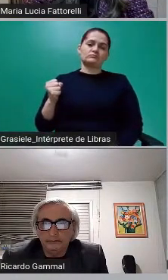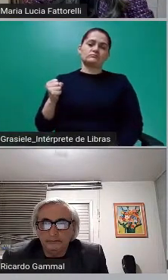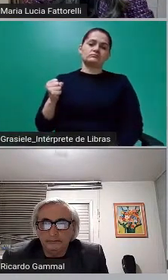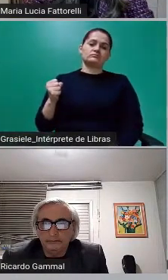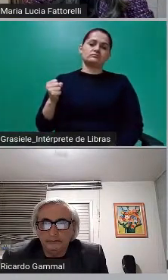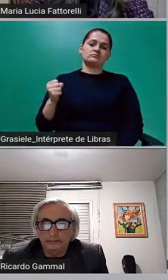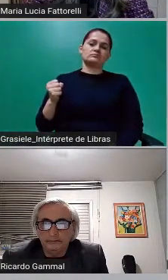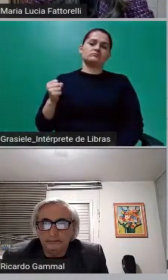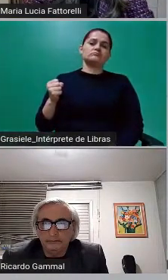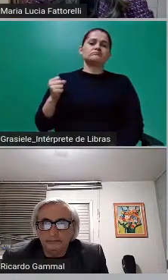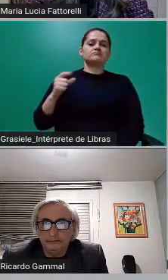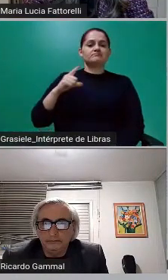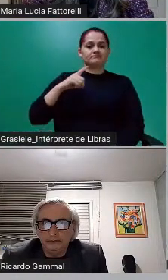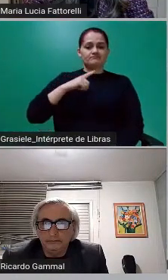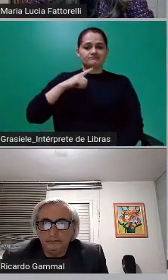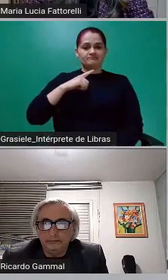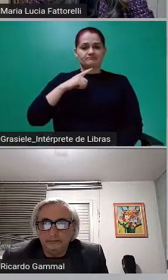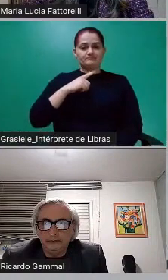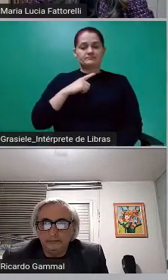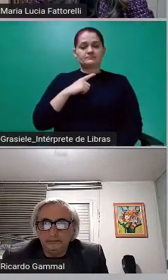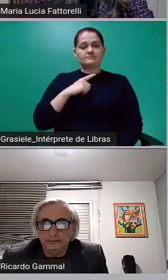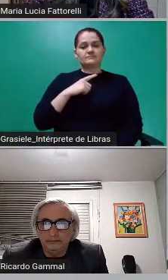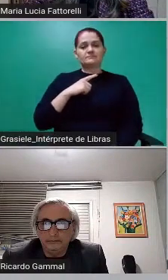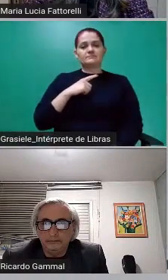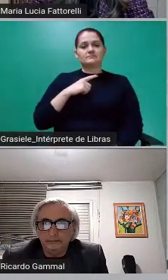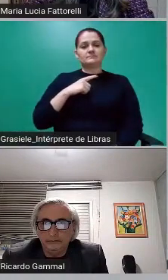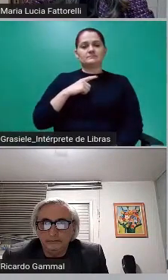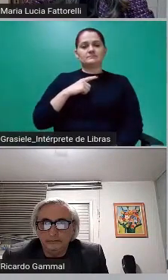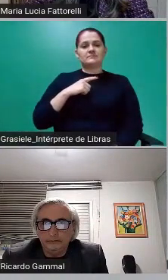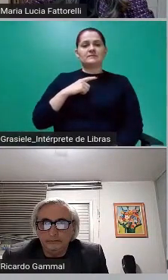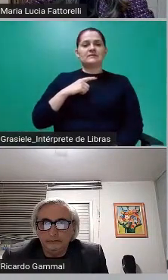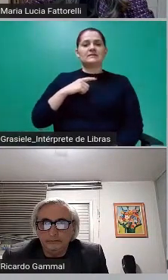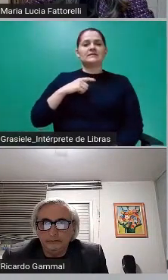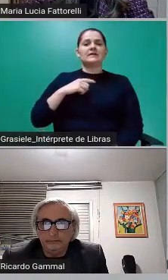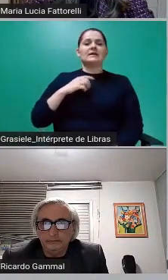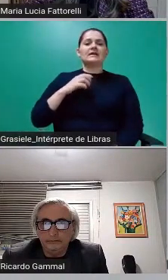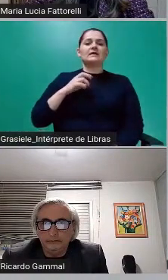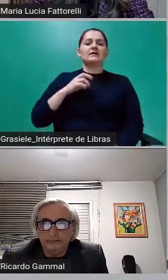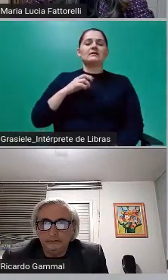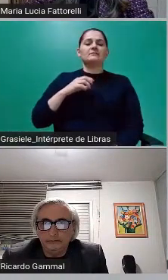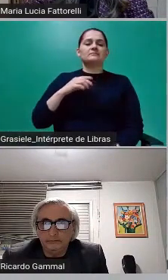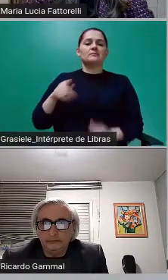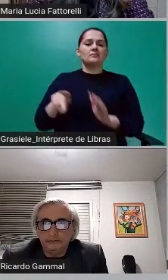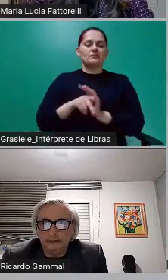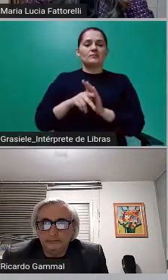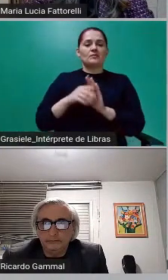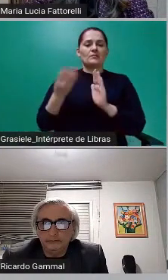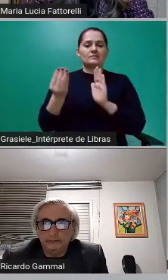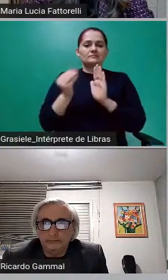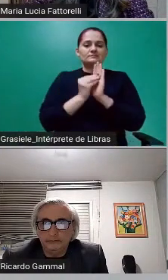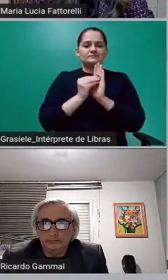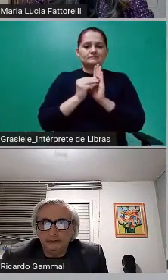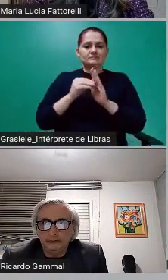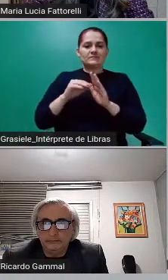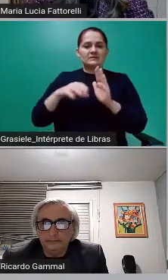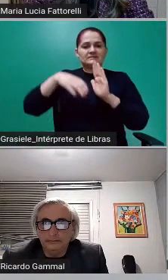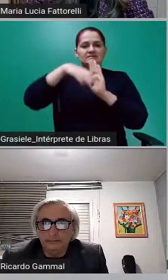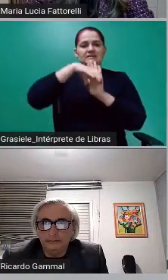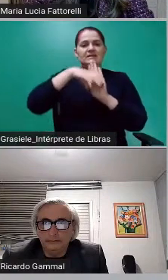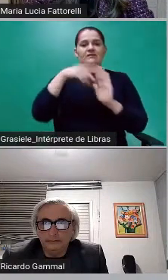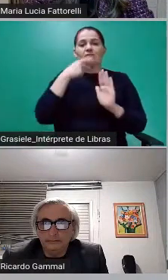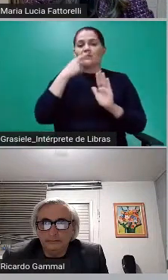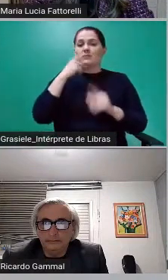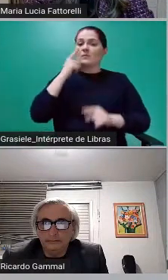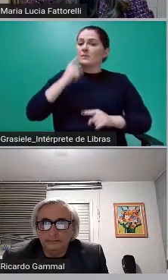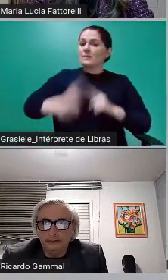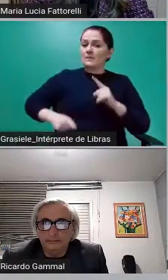tem uma resolução do Senado que proibiu a rolagem desses títulos irregulares apurados